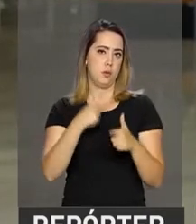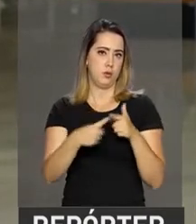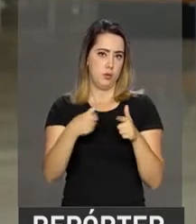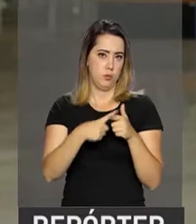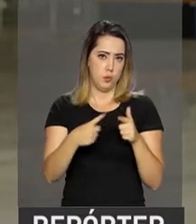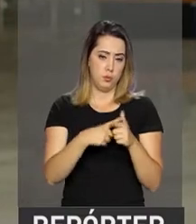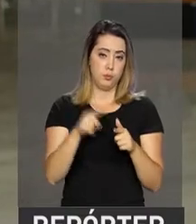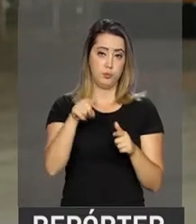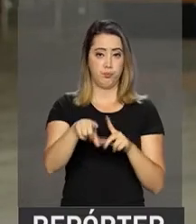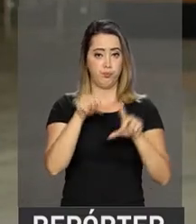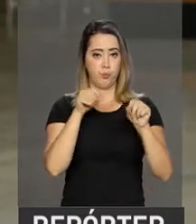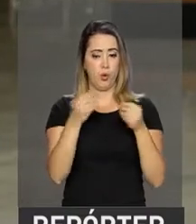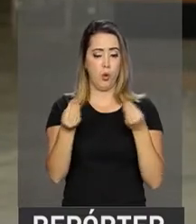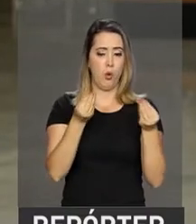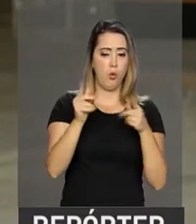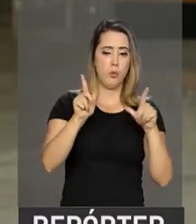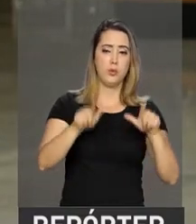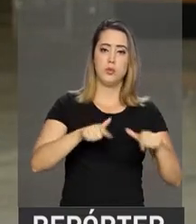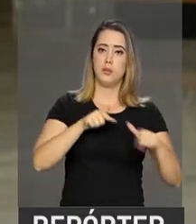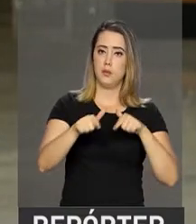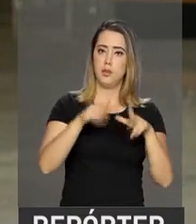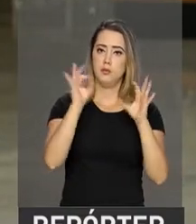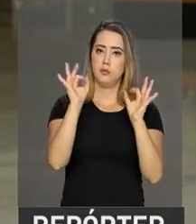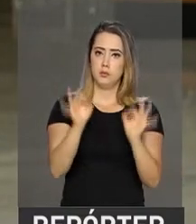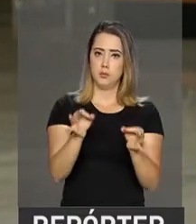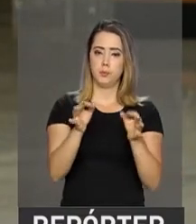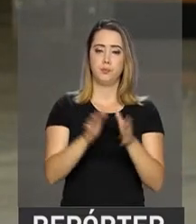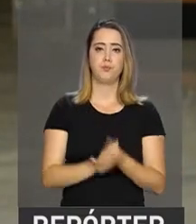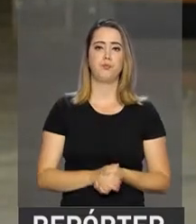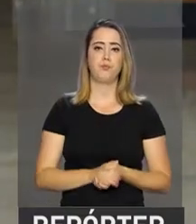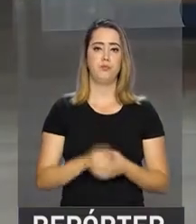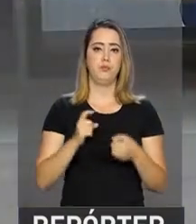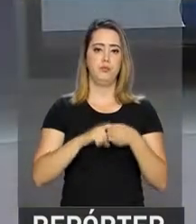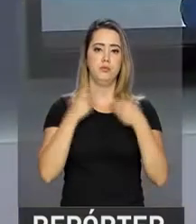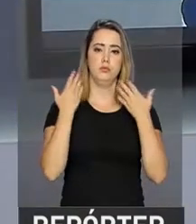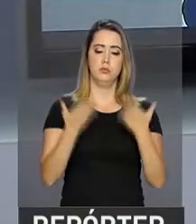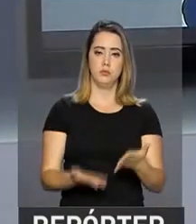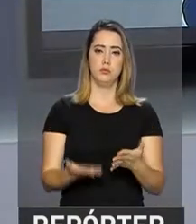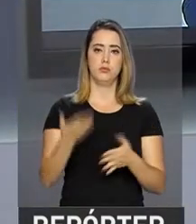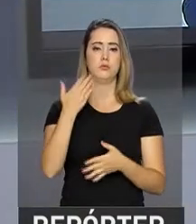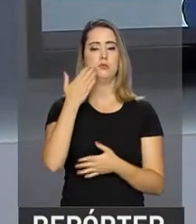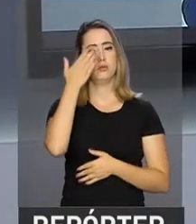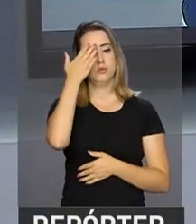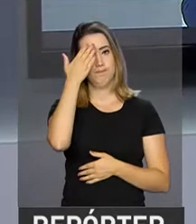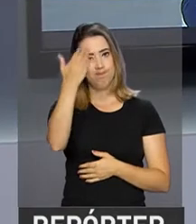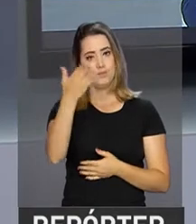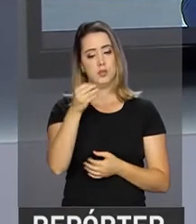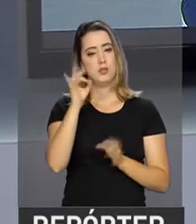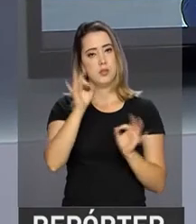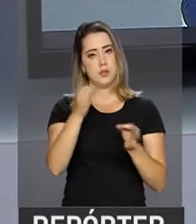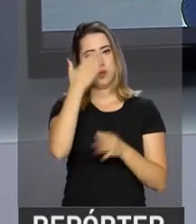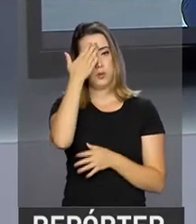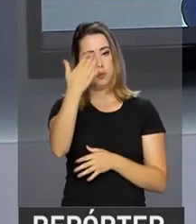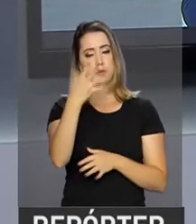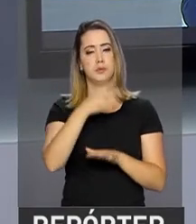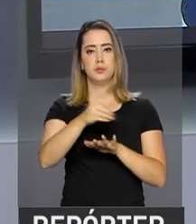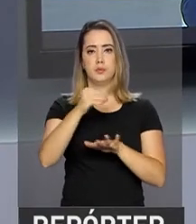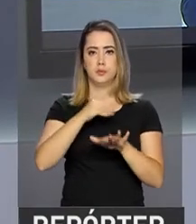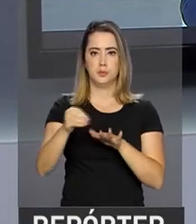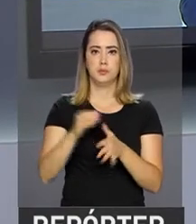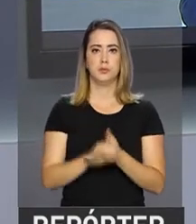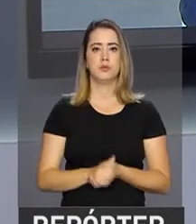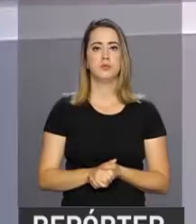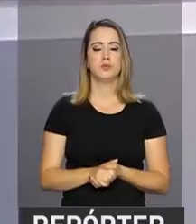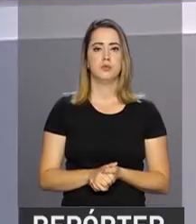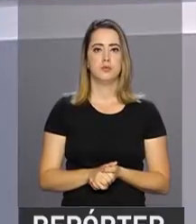e daí define a atuação da Força. Eu volto com você no estúdio, Roberto. Está certo, Paulo. Obrigado por mais essas